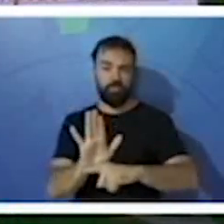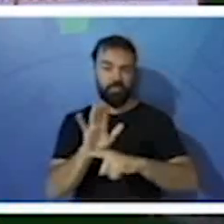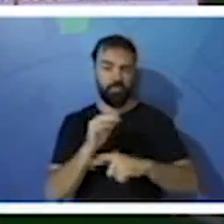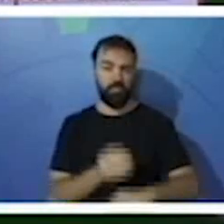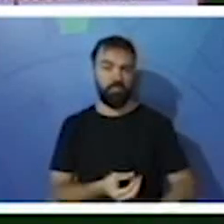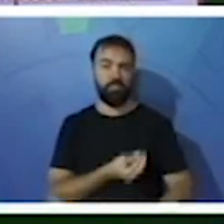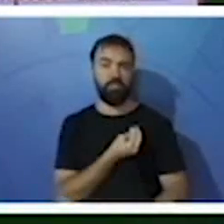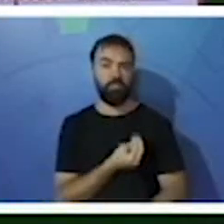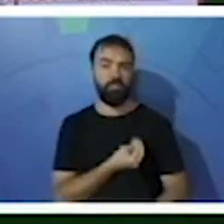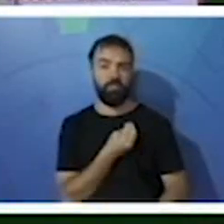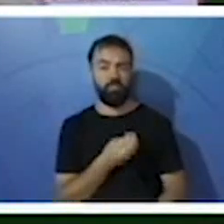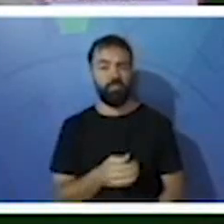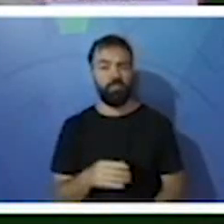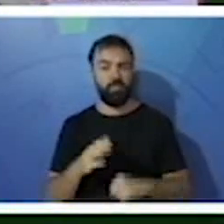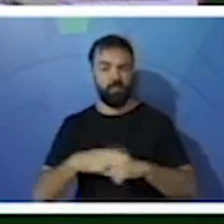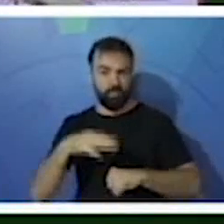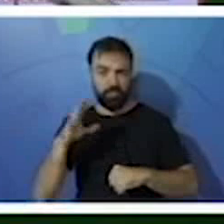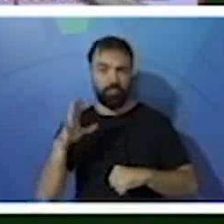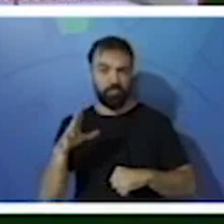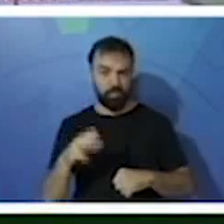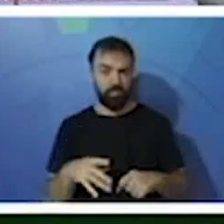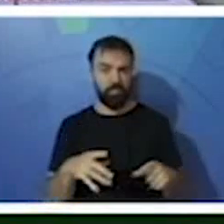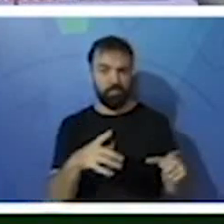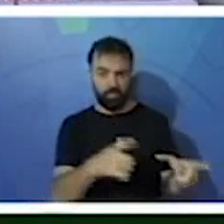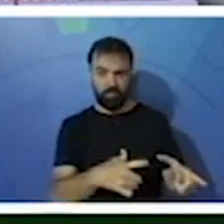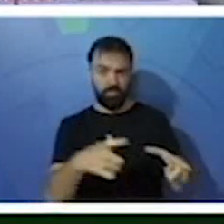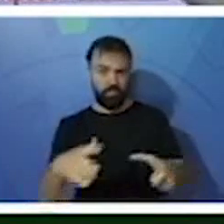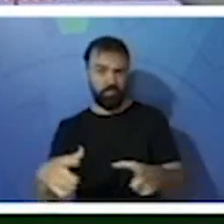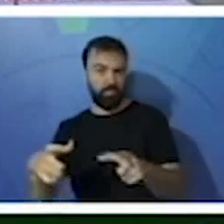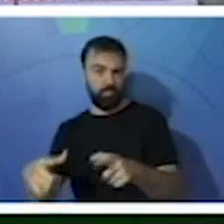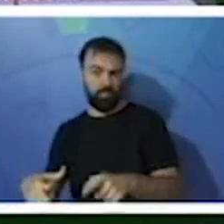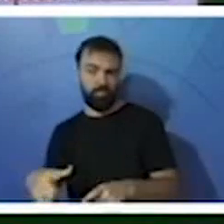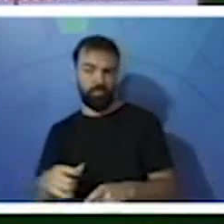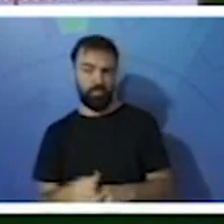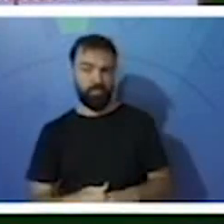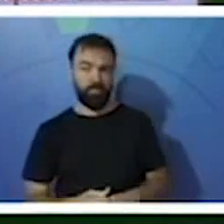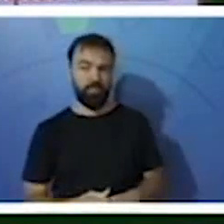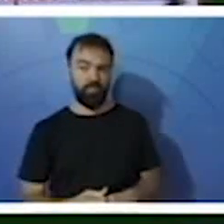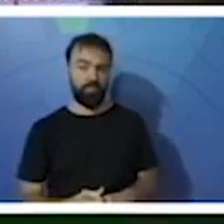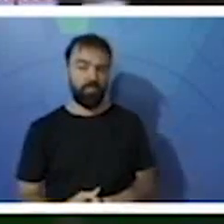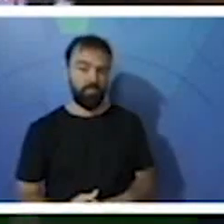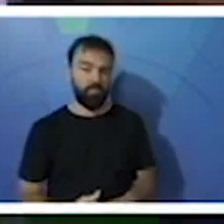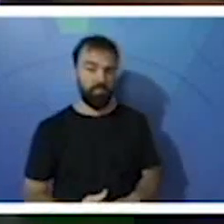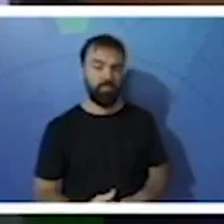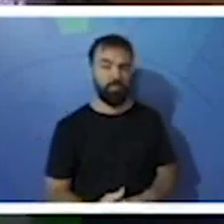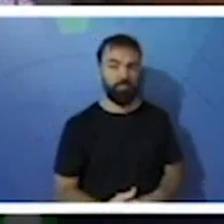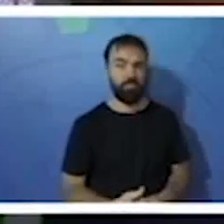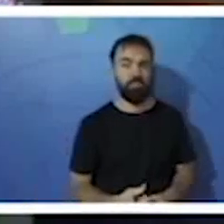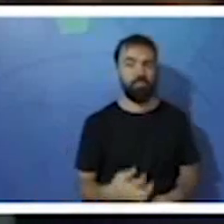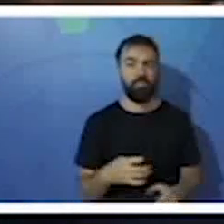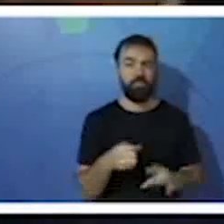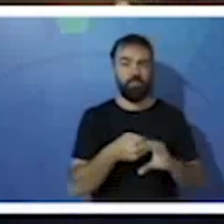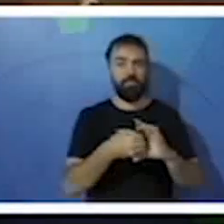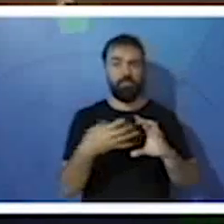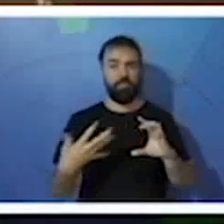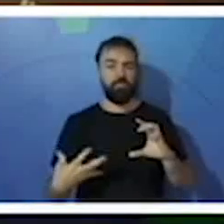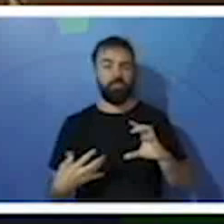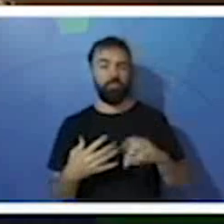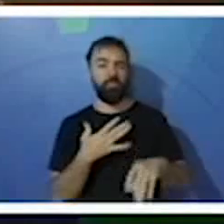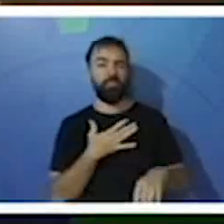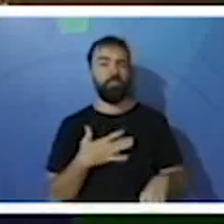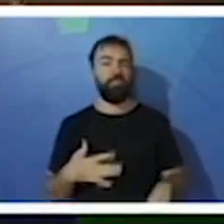sobrevivência no ambiente em que vive, tá? Então, ele vai apresentar as características no seu